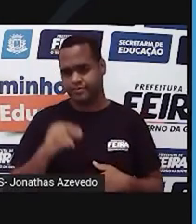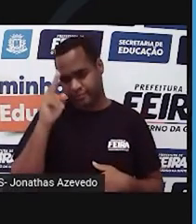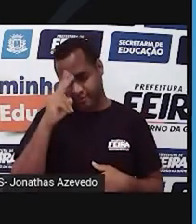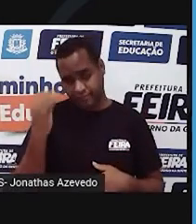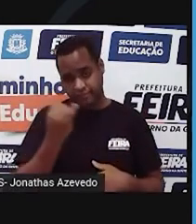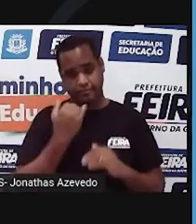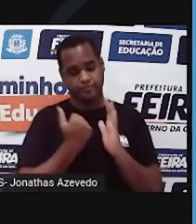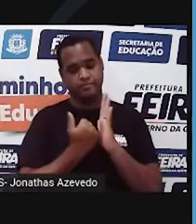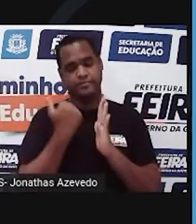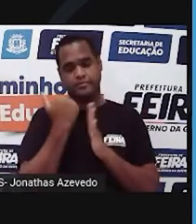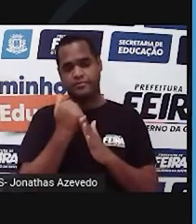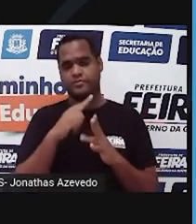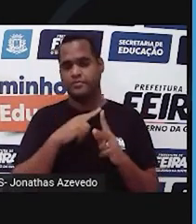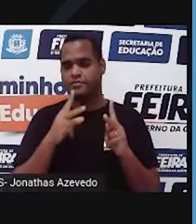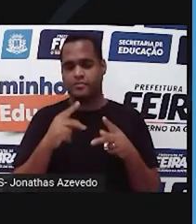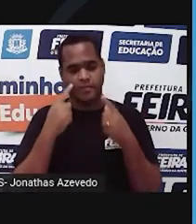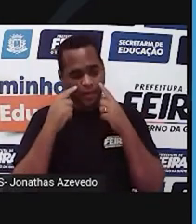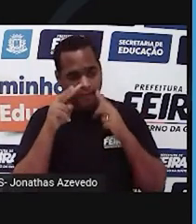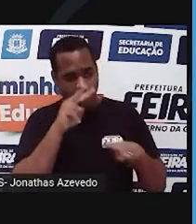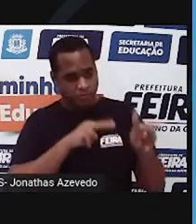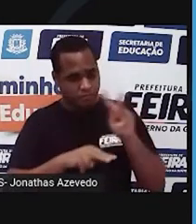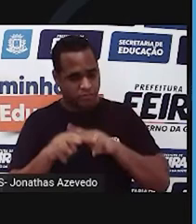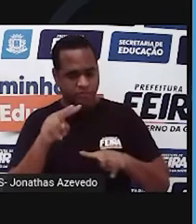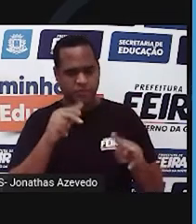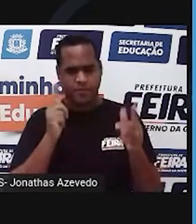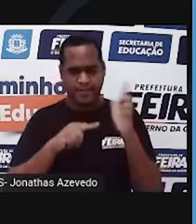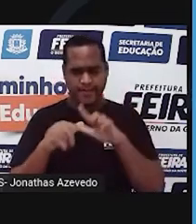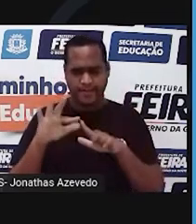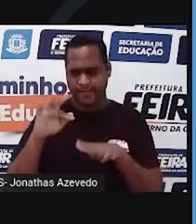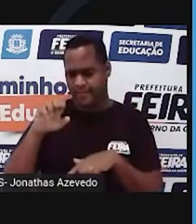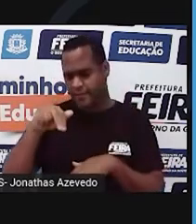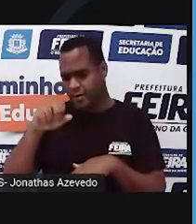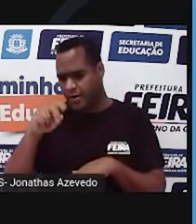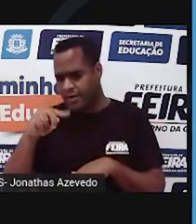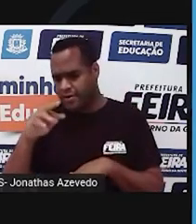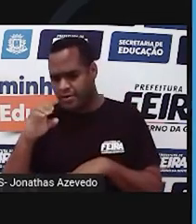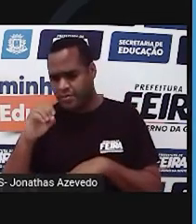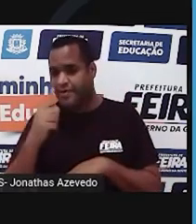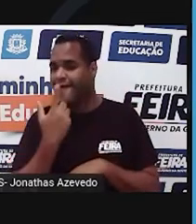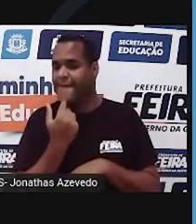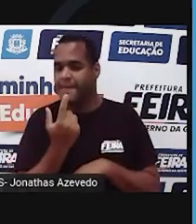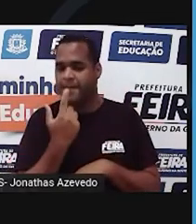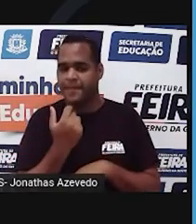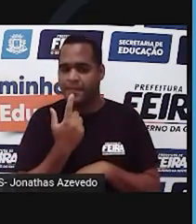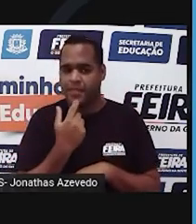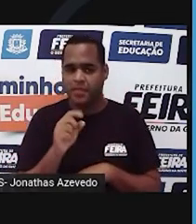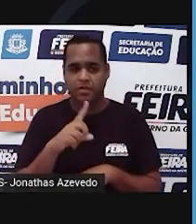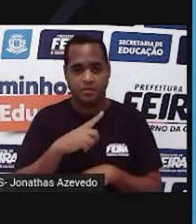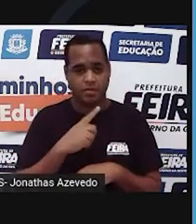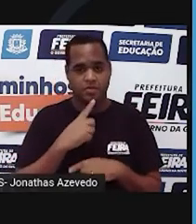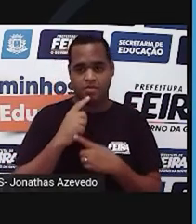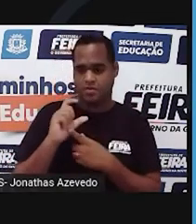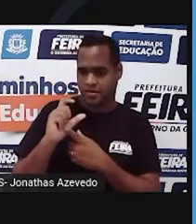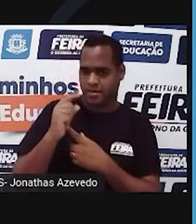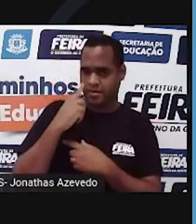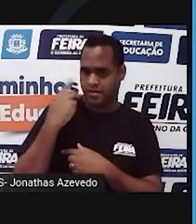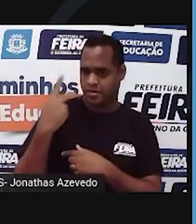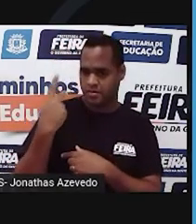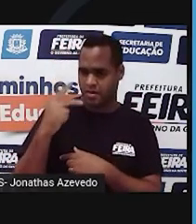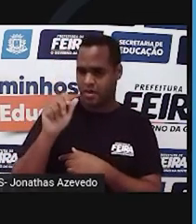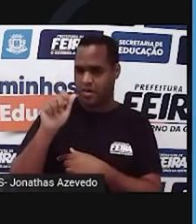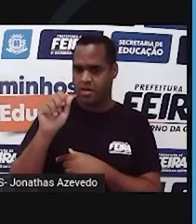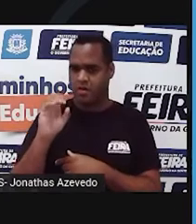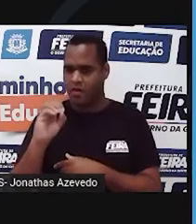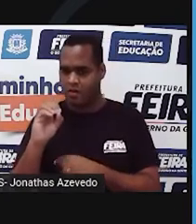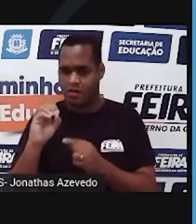sempre a gente consegue visualizar o fenótipo. Um exemplo bem simples é o tipo sanguíneo. Ninguém olha pra ninguém e fala, hum, acho que o tipo sanguíneo dele é O.